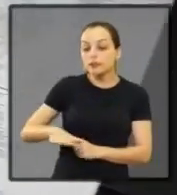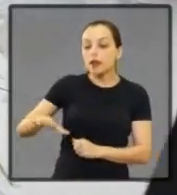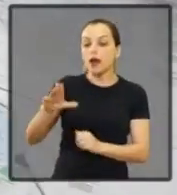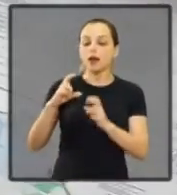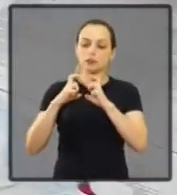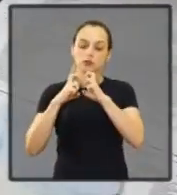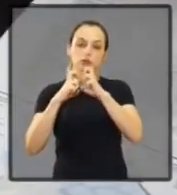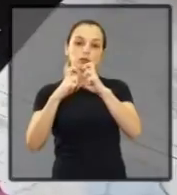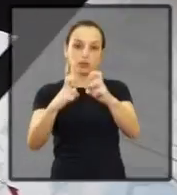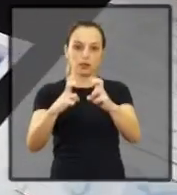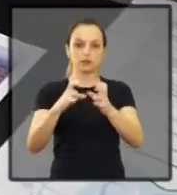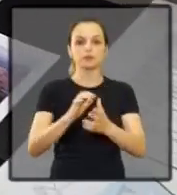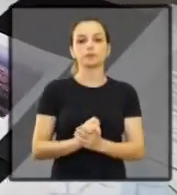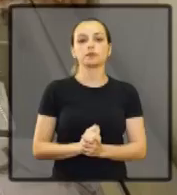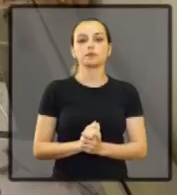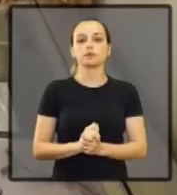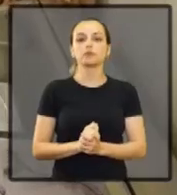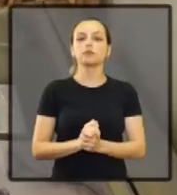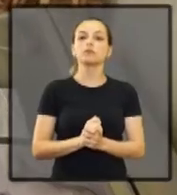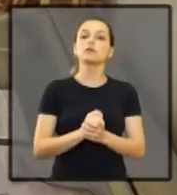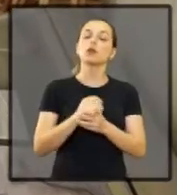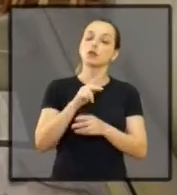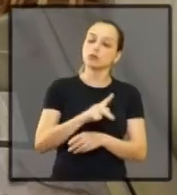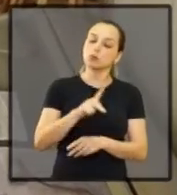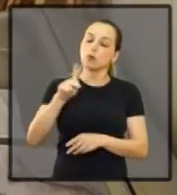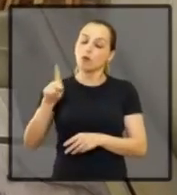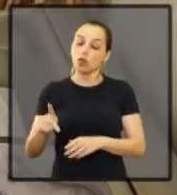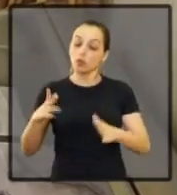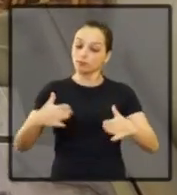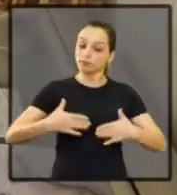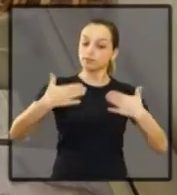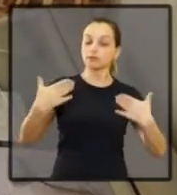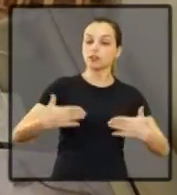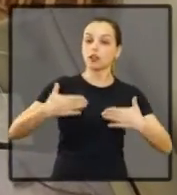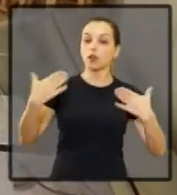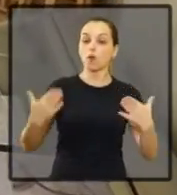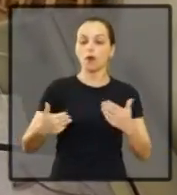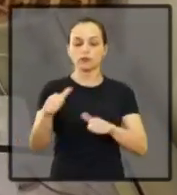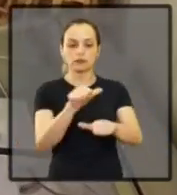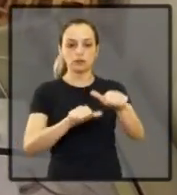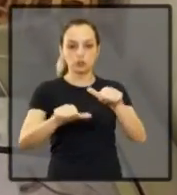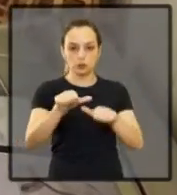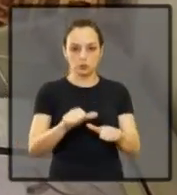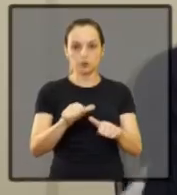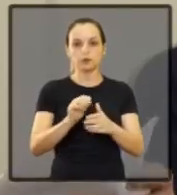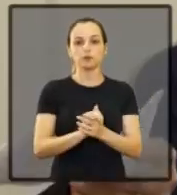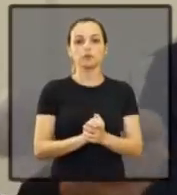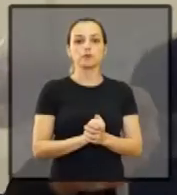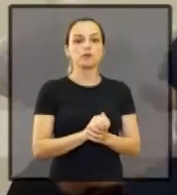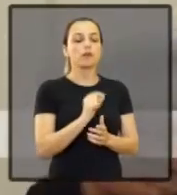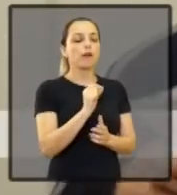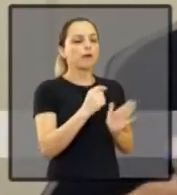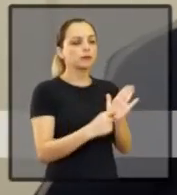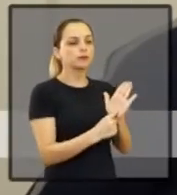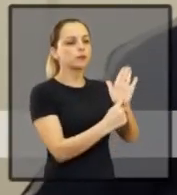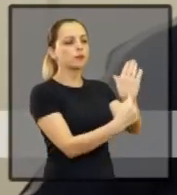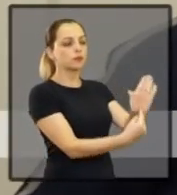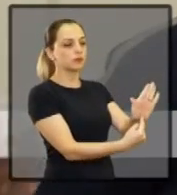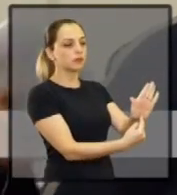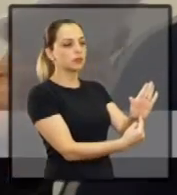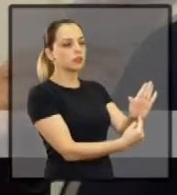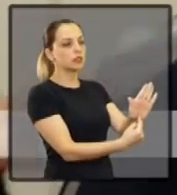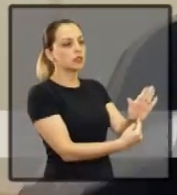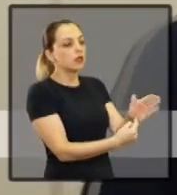ferroviária e Parque dos Trilhos. Falkoski é um entusiasta dessas mudanças. Essa exposição